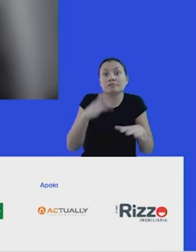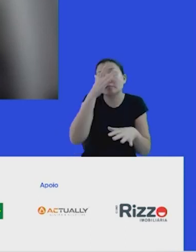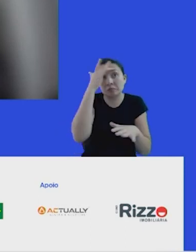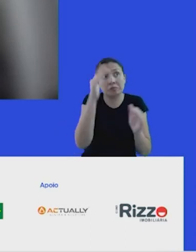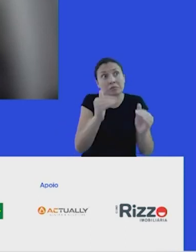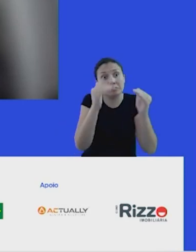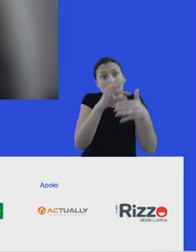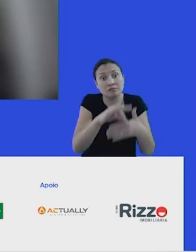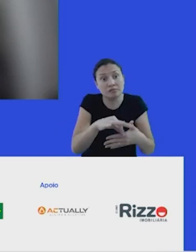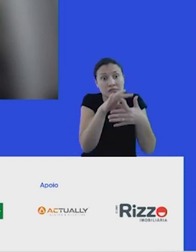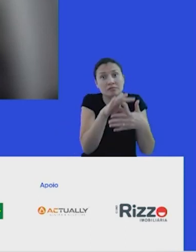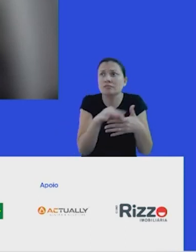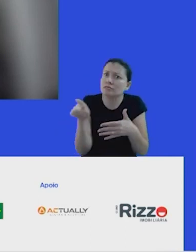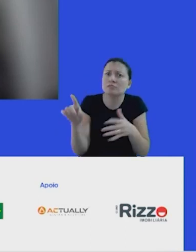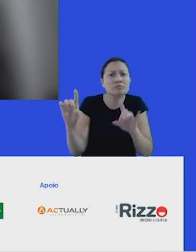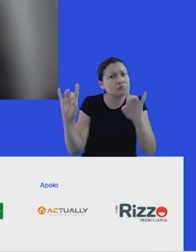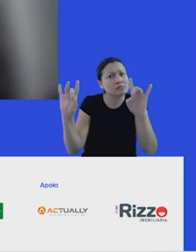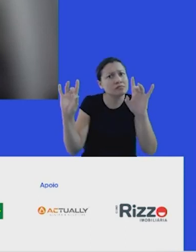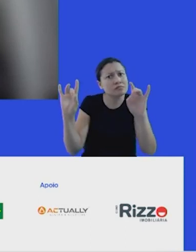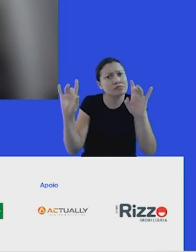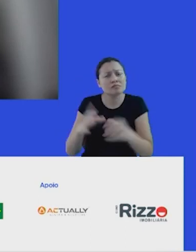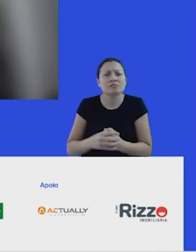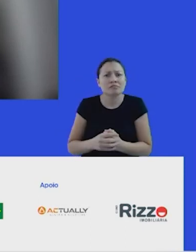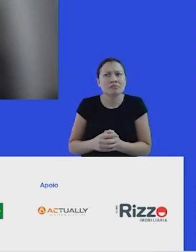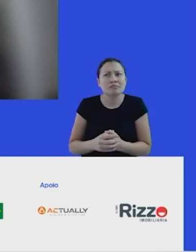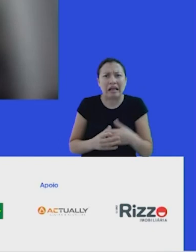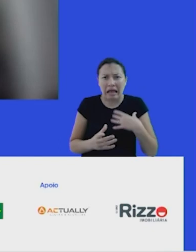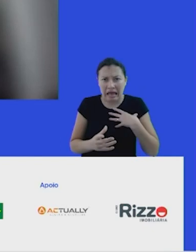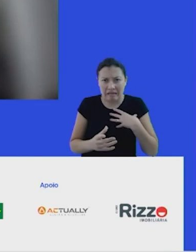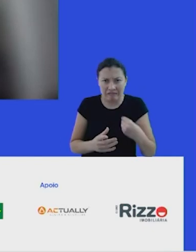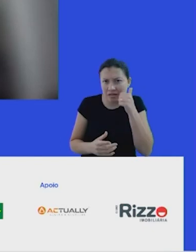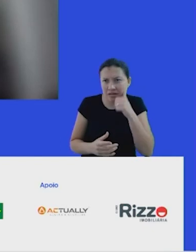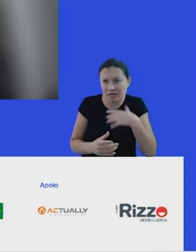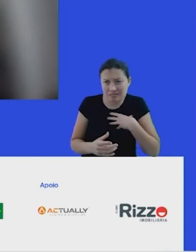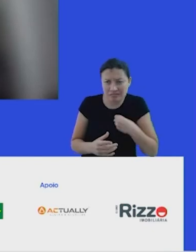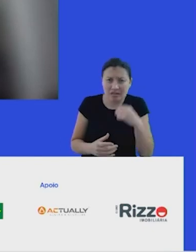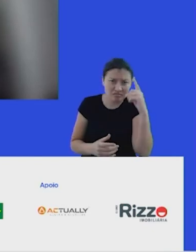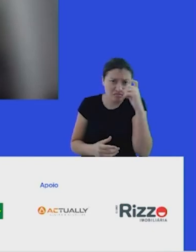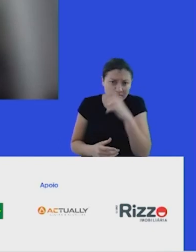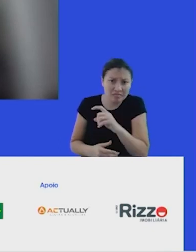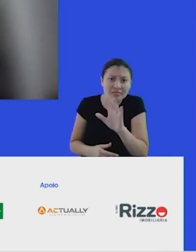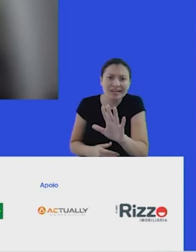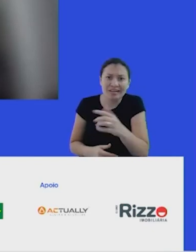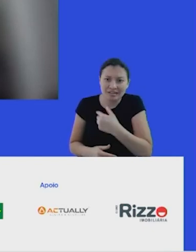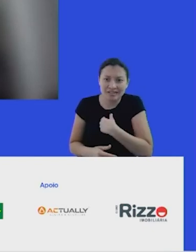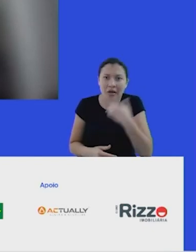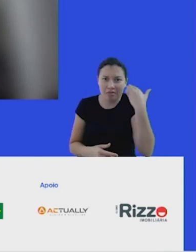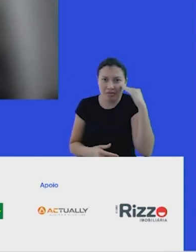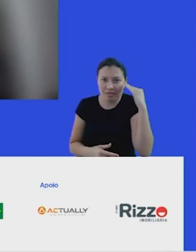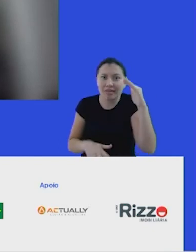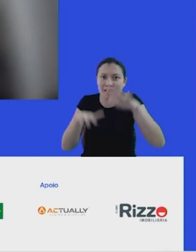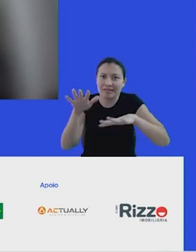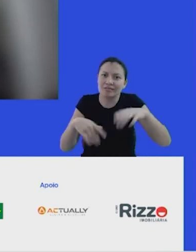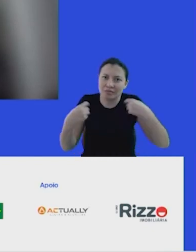ainda está numa posição de privilégio. Então, dificilmente a filha vai ter dificuldade, mas eu entendo que são serviços necessários para sensibilizar,